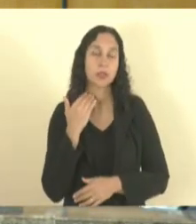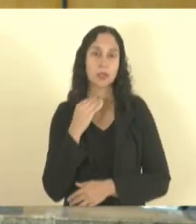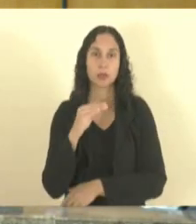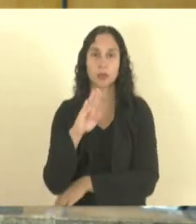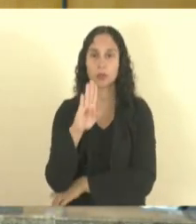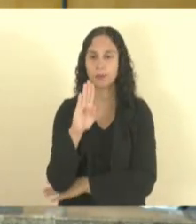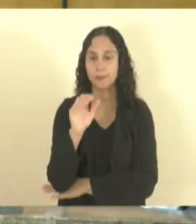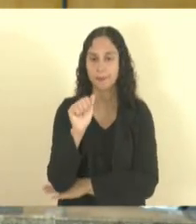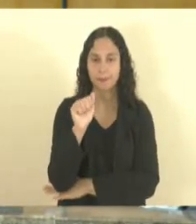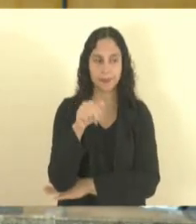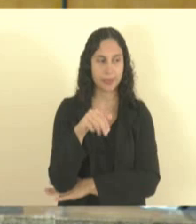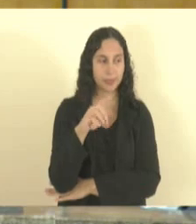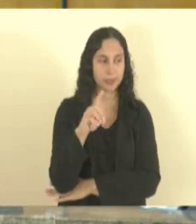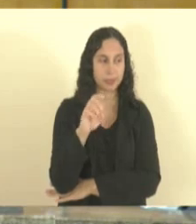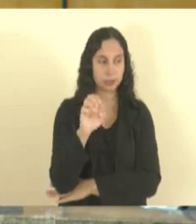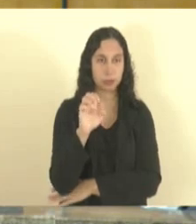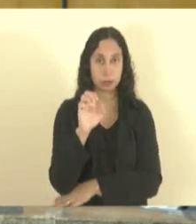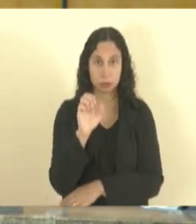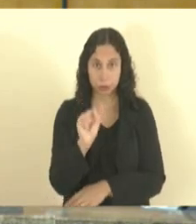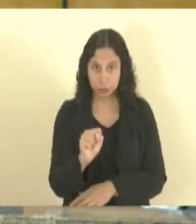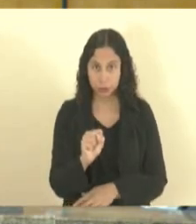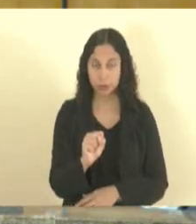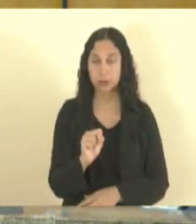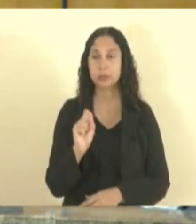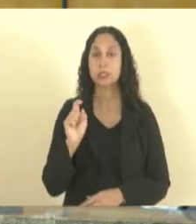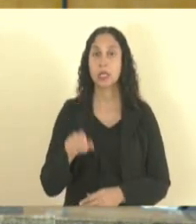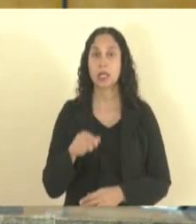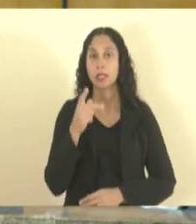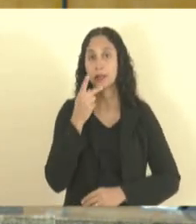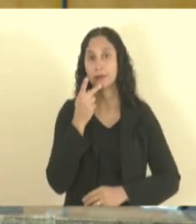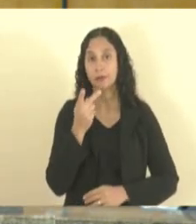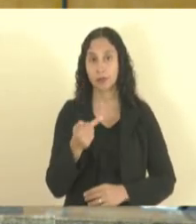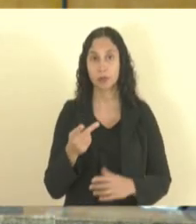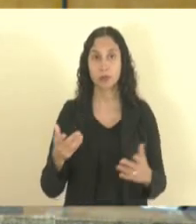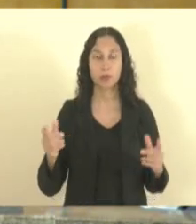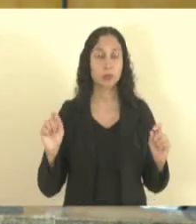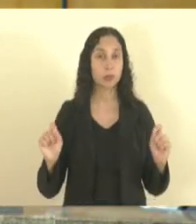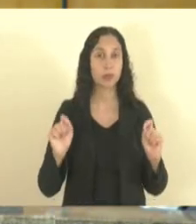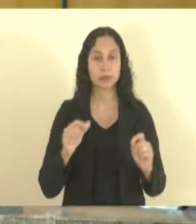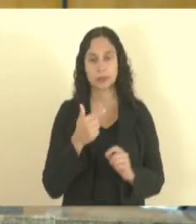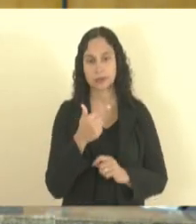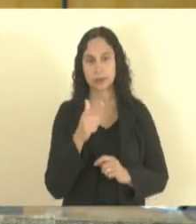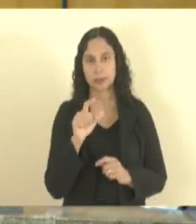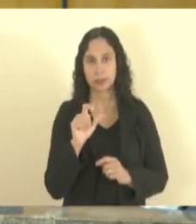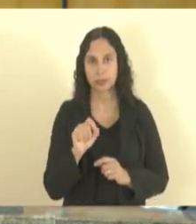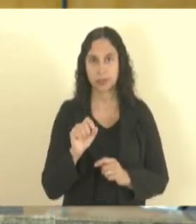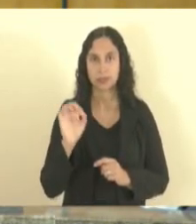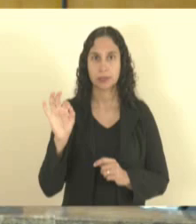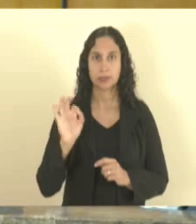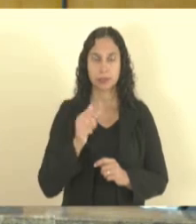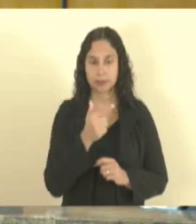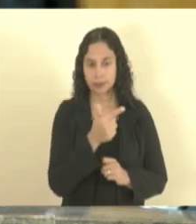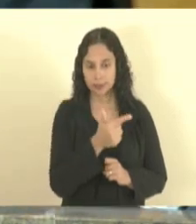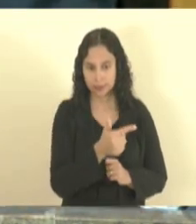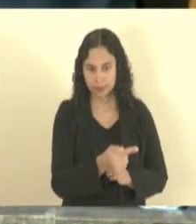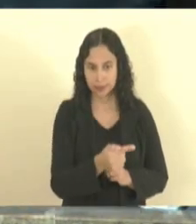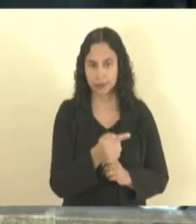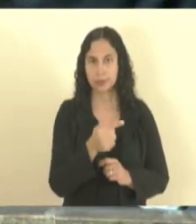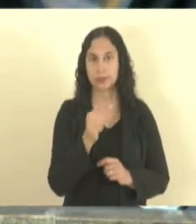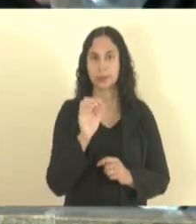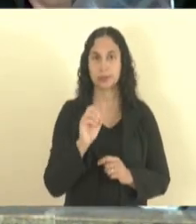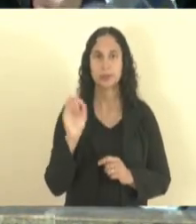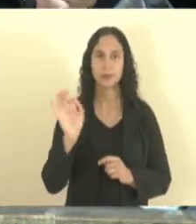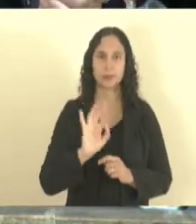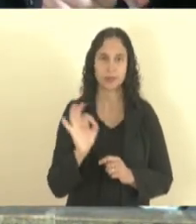recente apresentação do seu presidente aqui ele destacou que 70% hoje da carteira do Bandes está no sul do